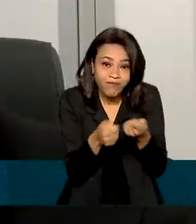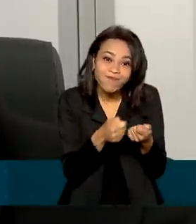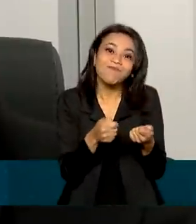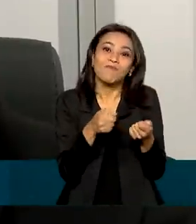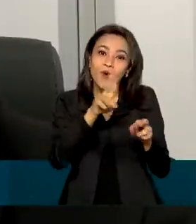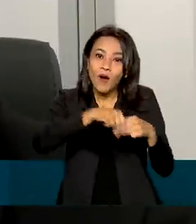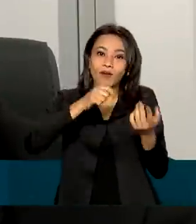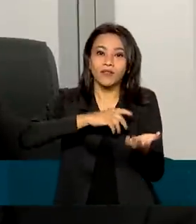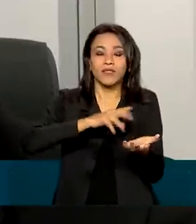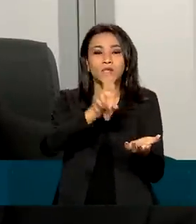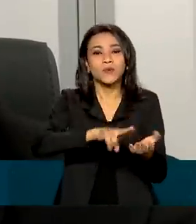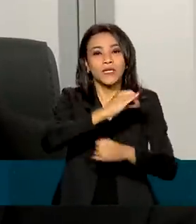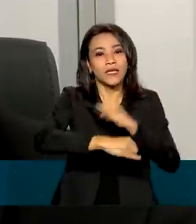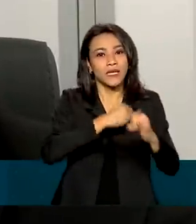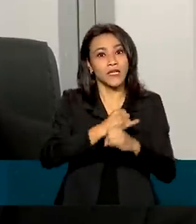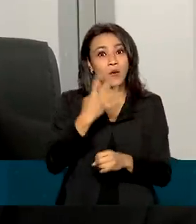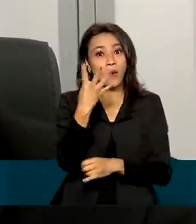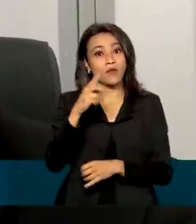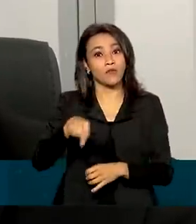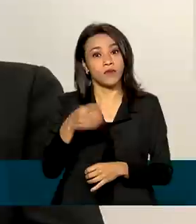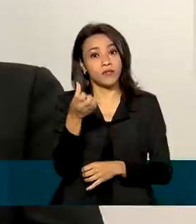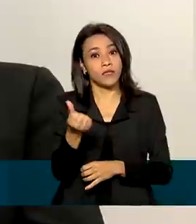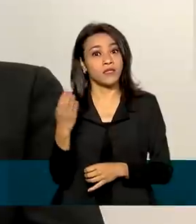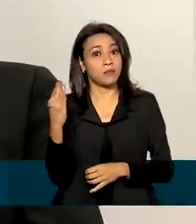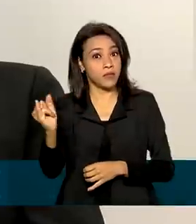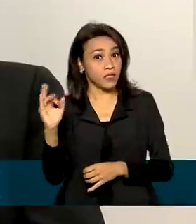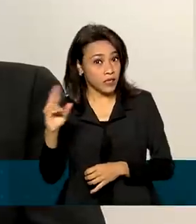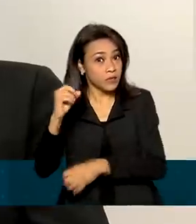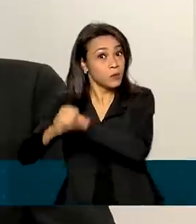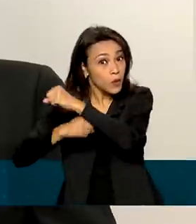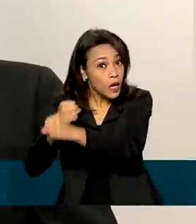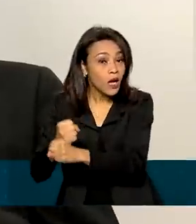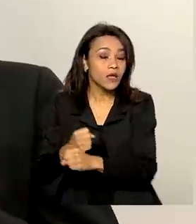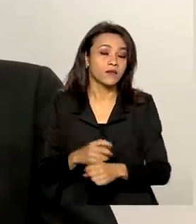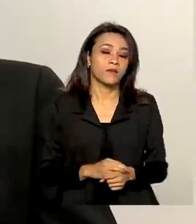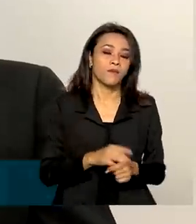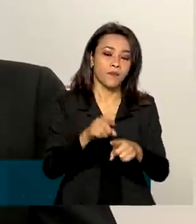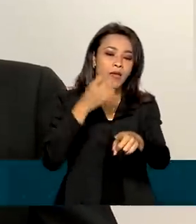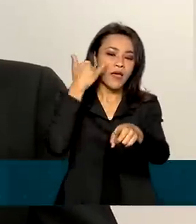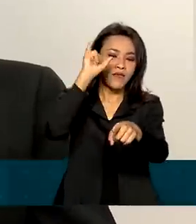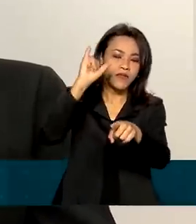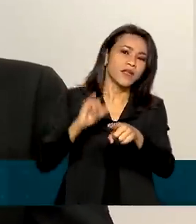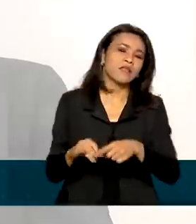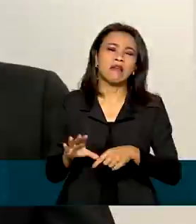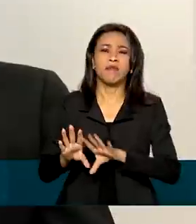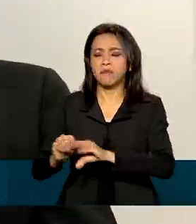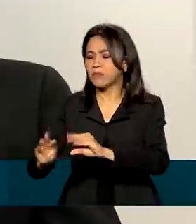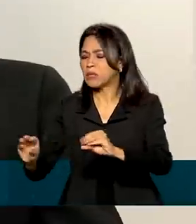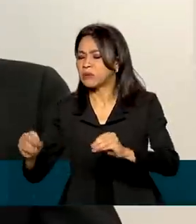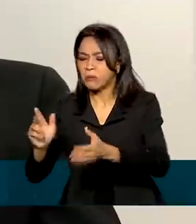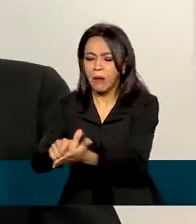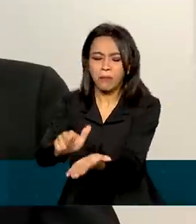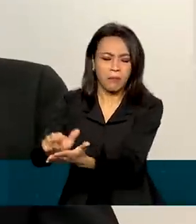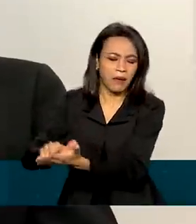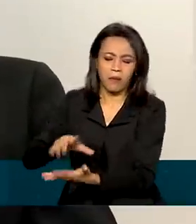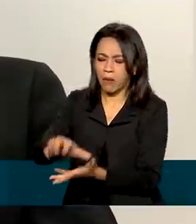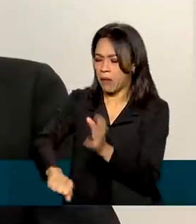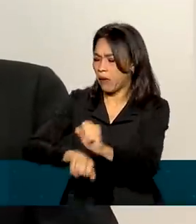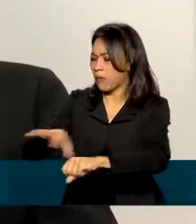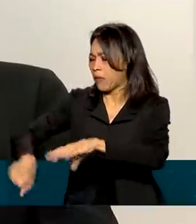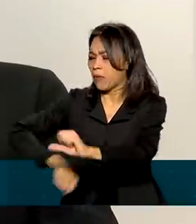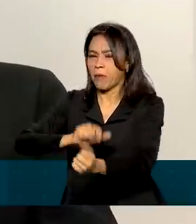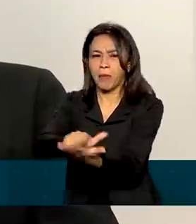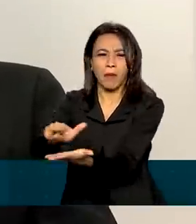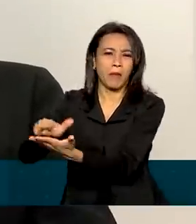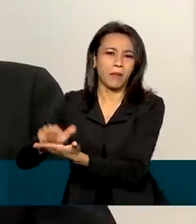de 4,6 bilhões de reais anuais. Evita a manipulação de papéis, a própria celeridade e